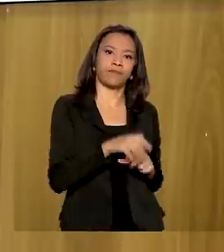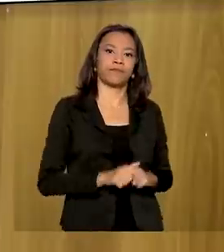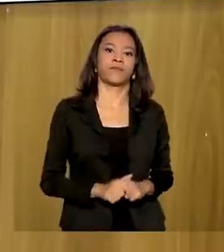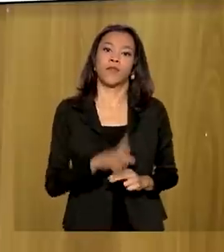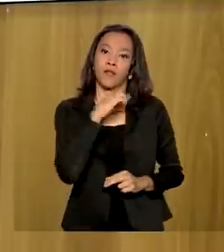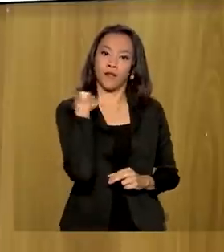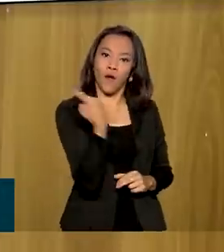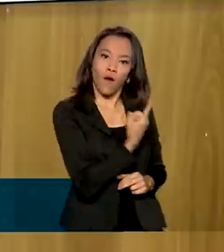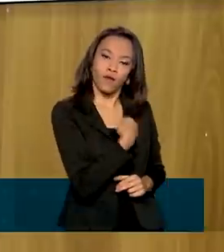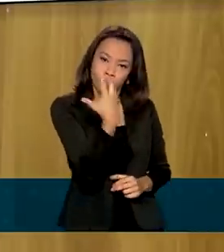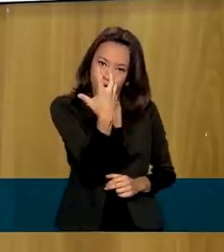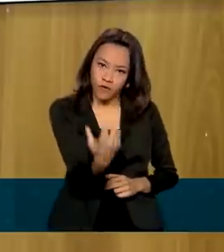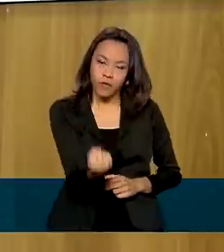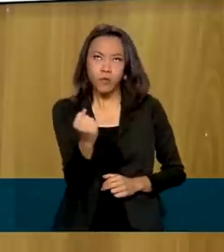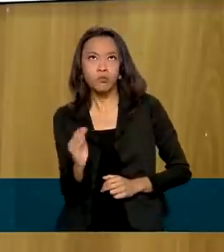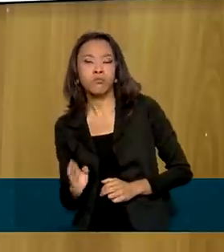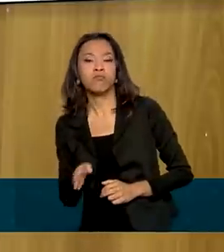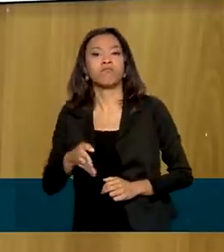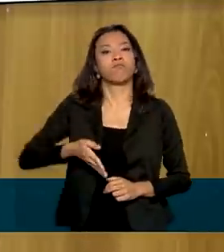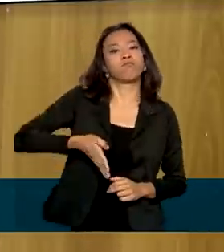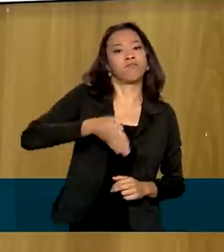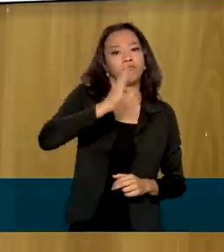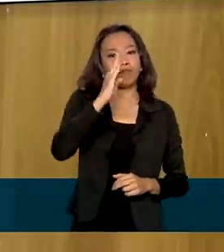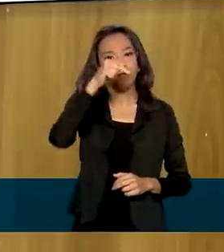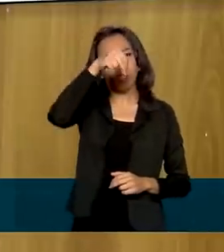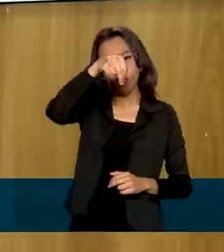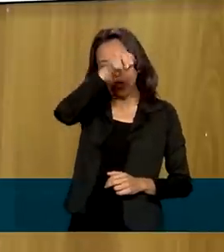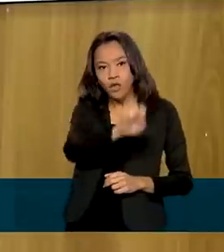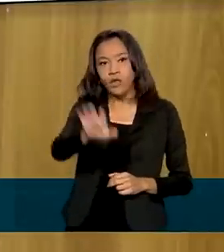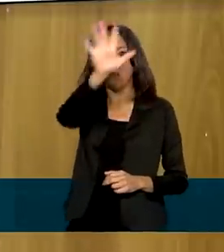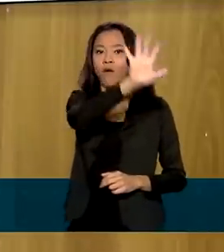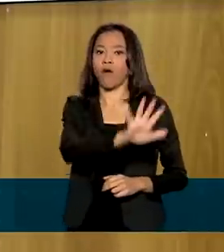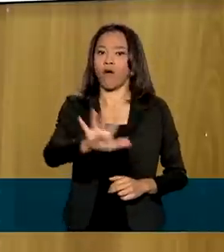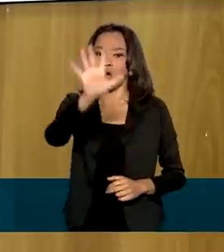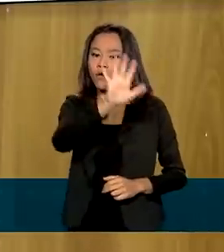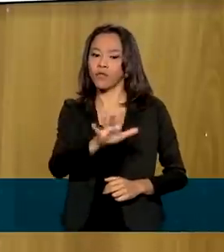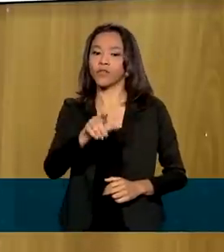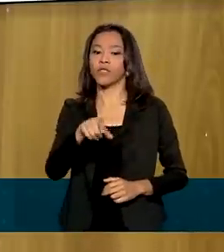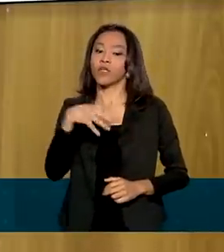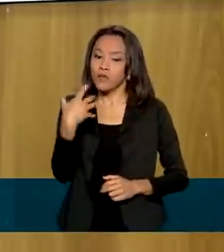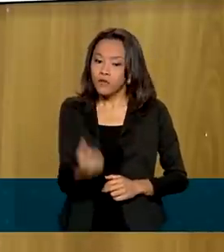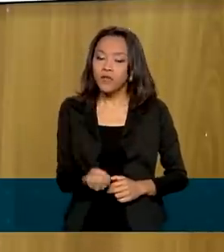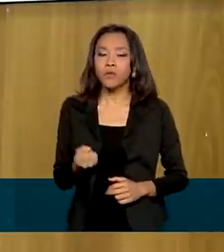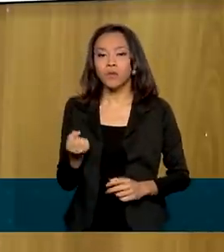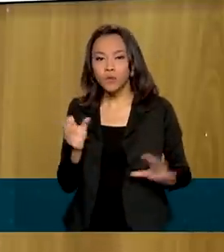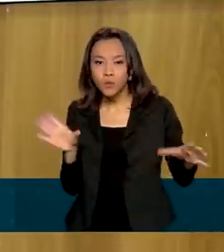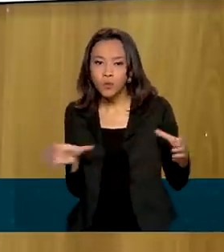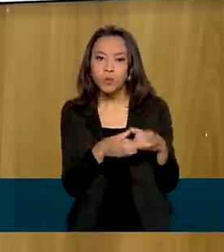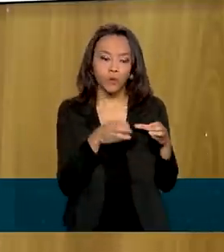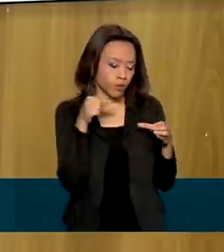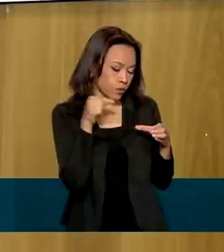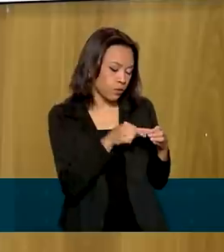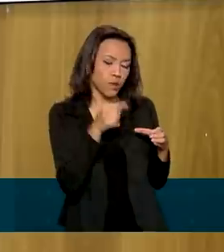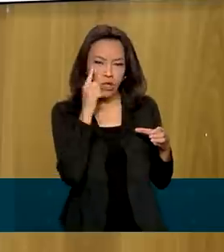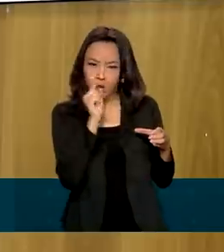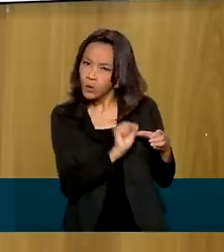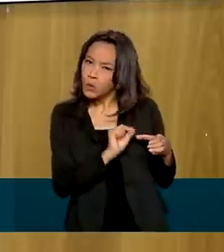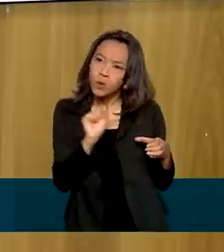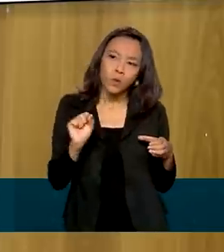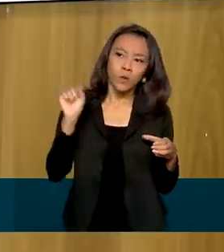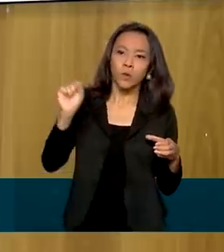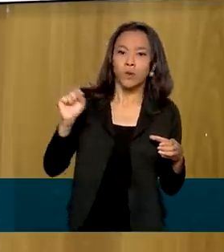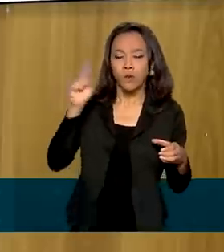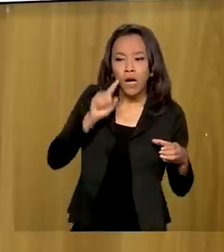para a região norte agora com força total. Nós ampliaremos a Operação Guardiões do Bioma, uma operação que foi inicialmente feita para combater os